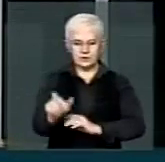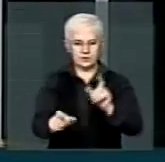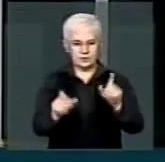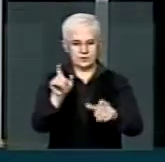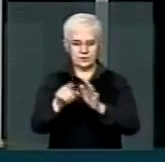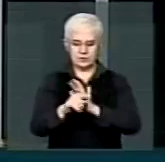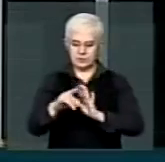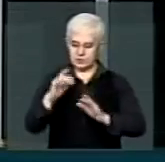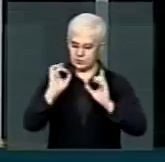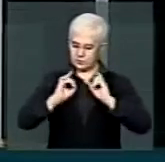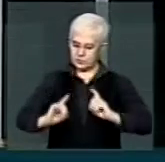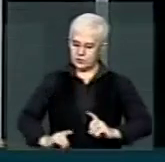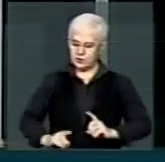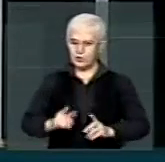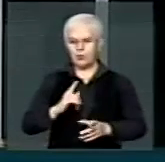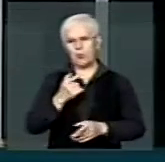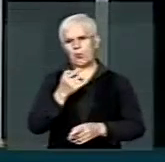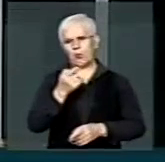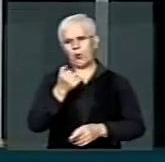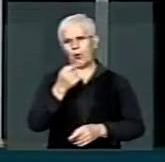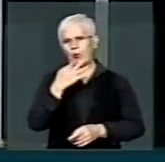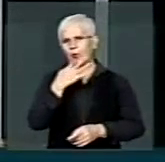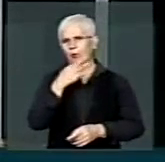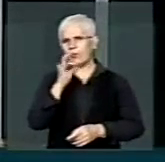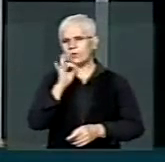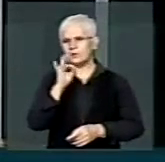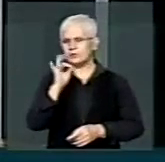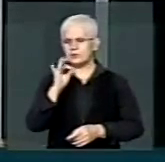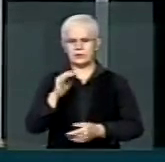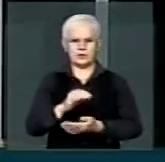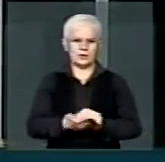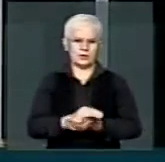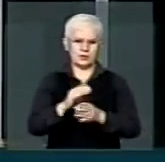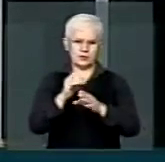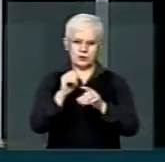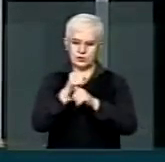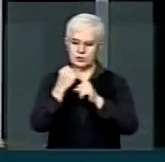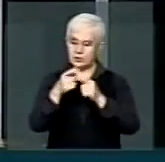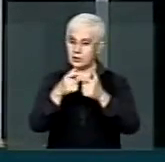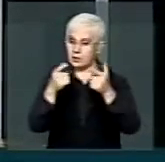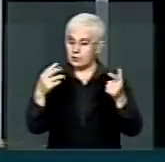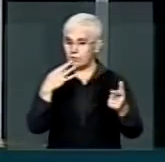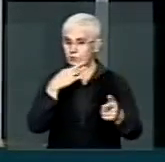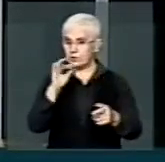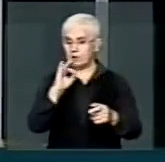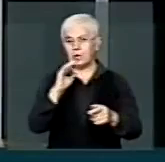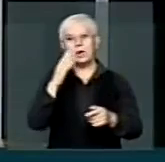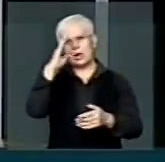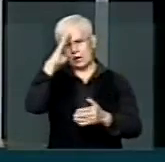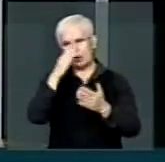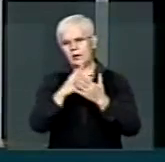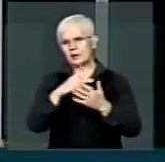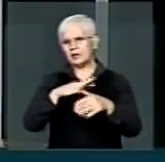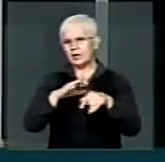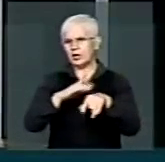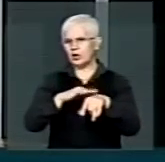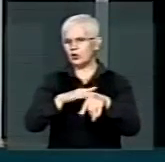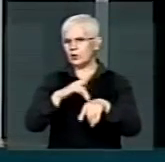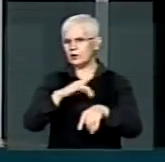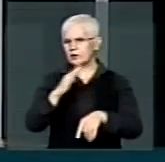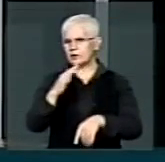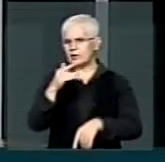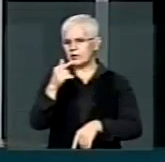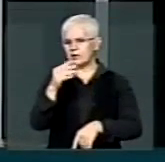ainda pouco abordado e conhecido pela sociedade em geral. Acredita-se que a doença atinja cerca de